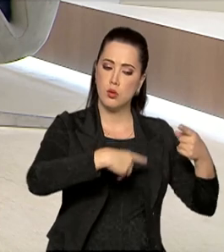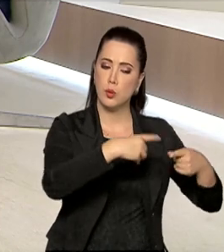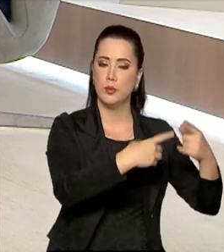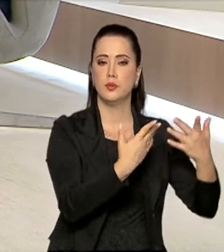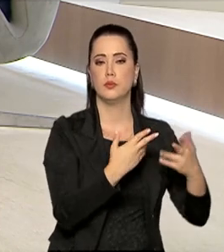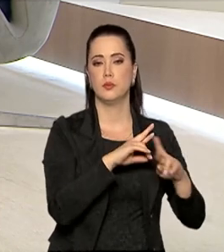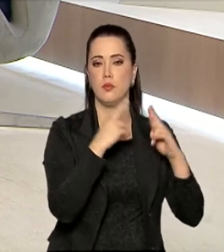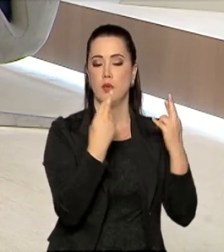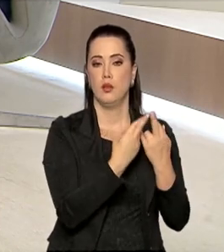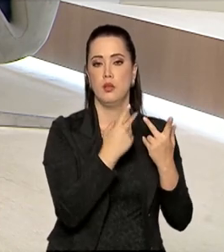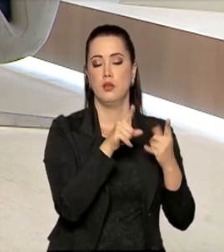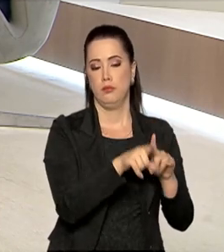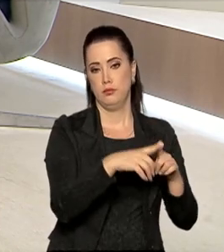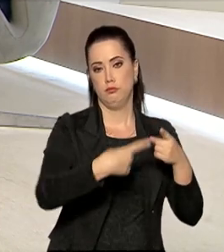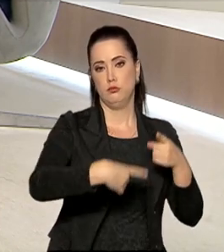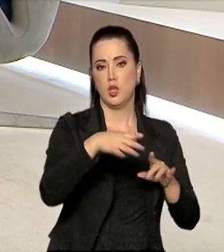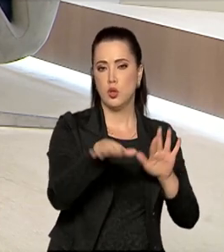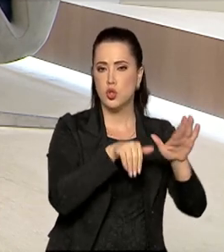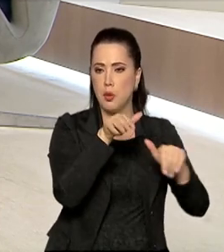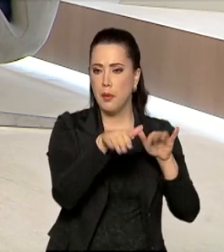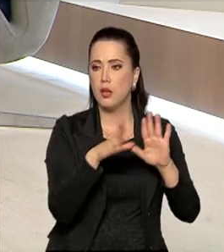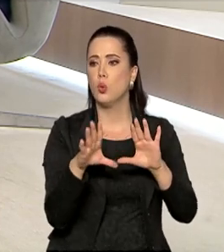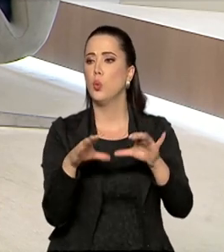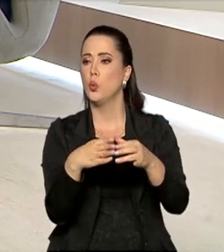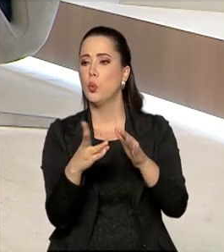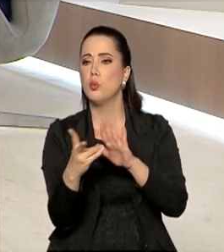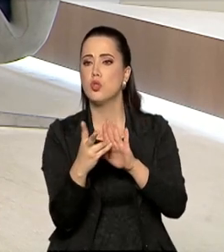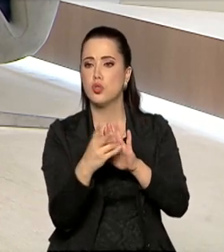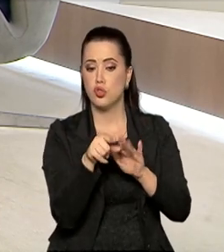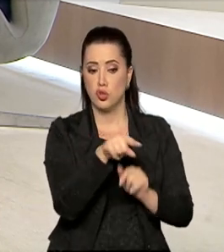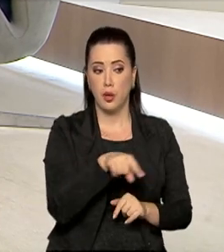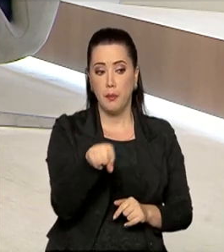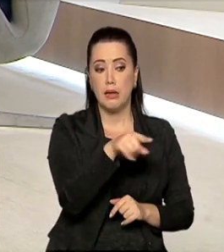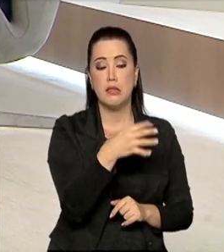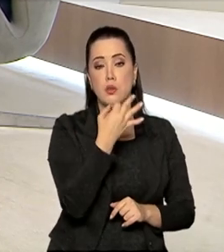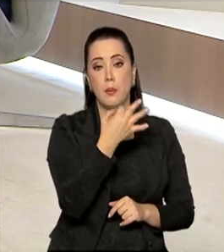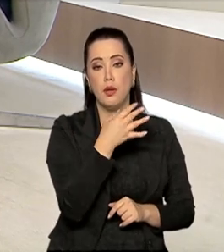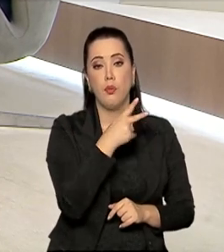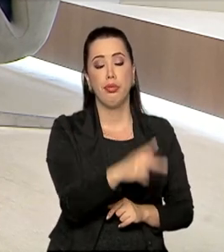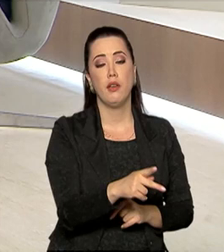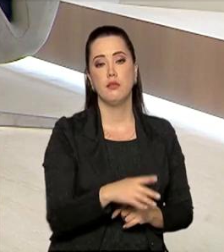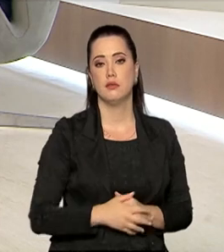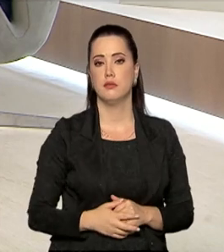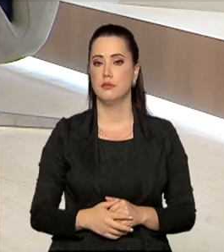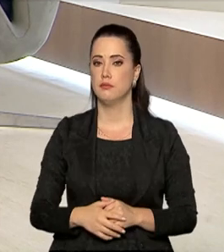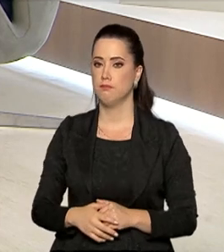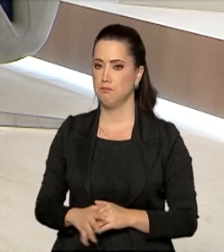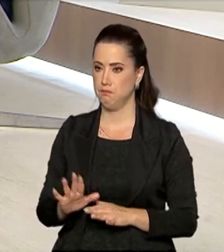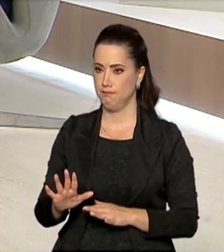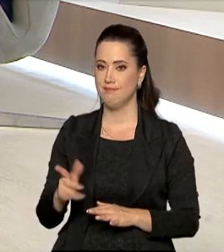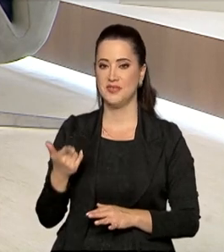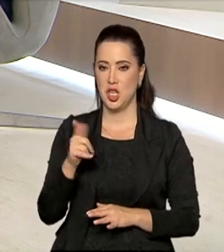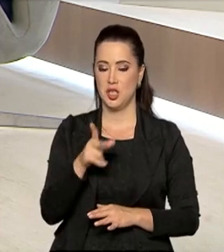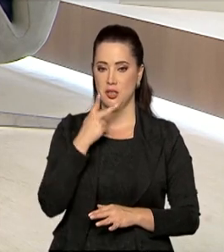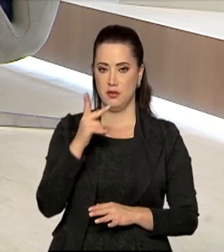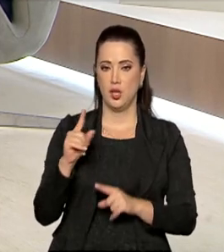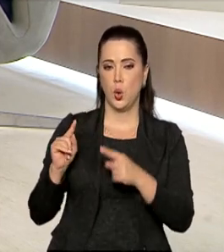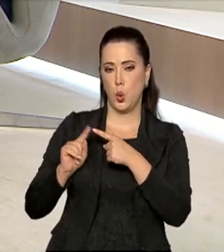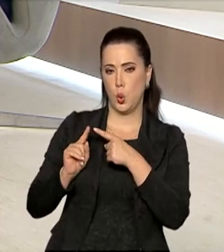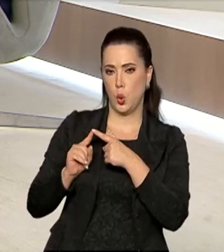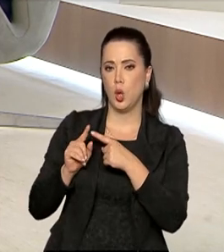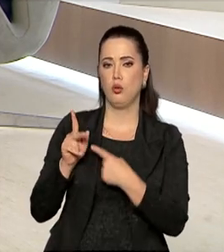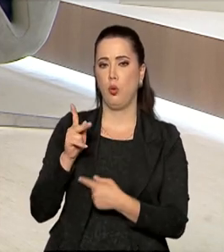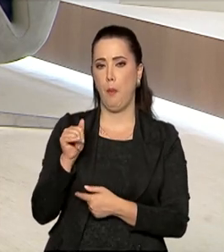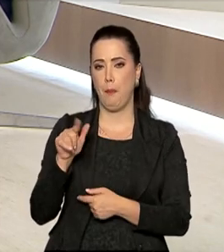e audiências públicas com convocação de indígenas para também serem ouvidos especialistas da área, Só para reforçar mais um ponto aqui, concordo com o Paulo